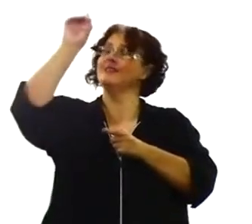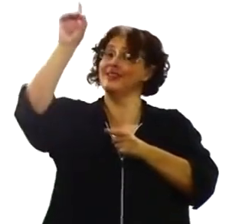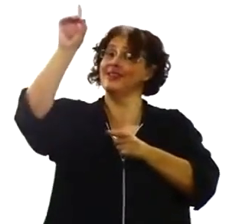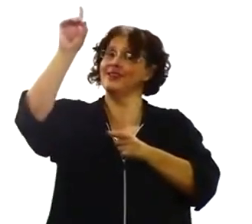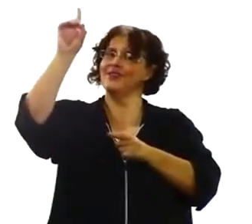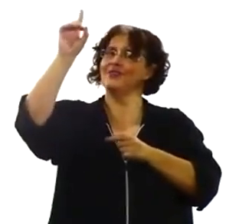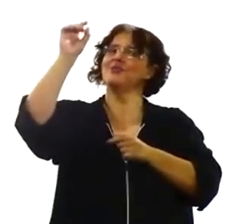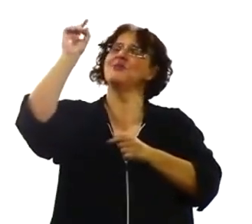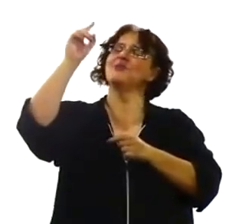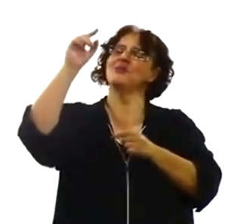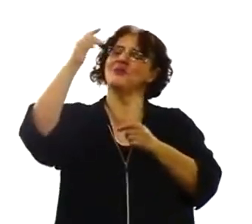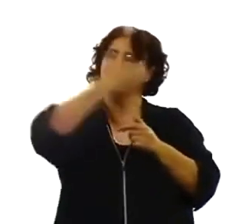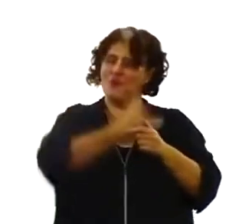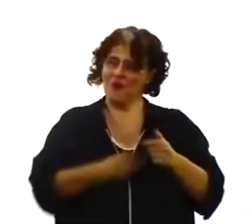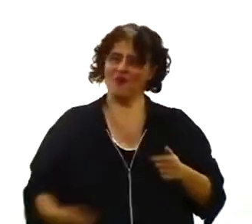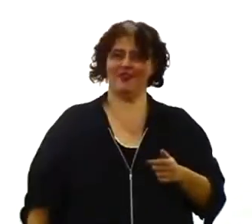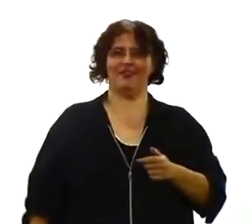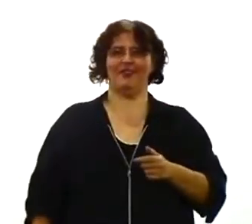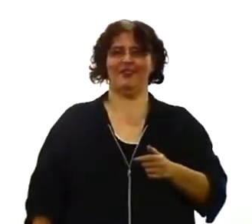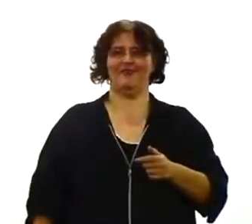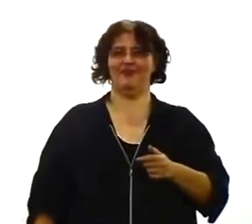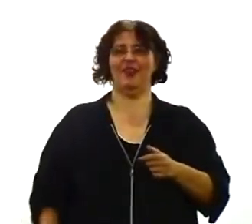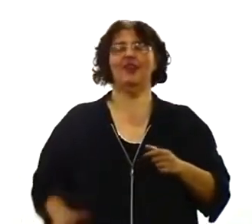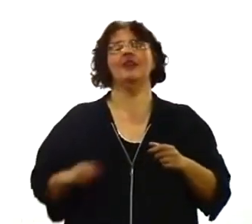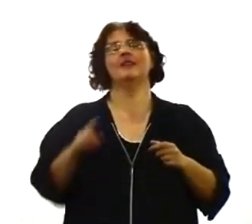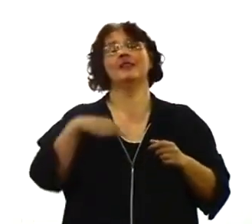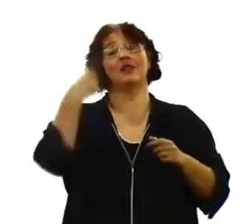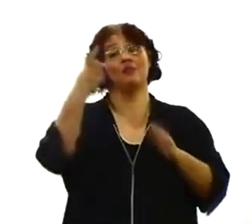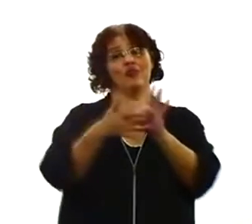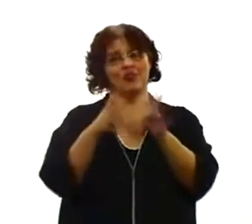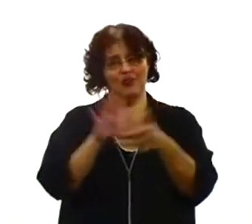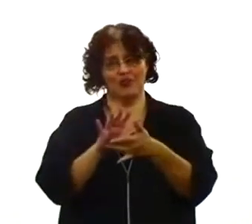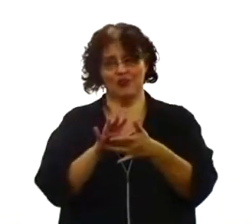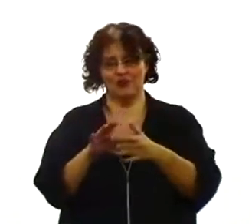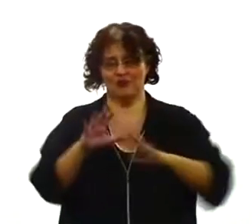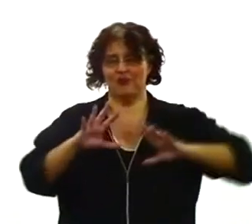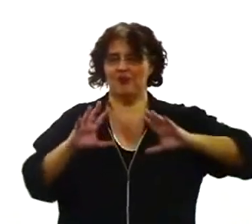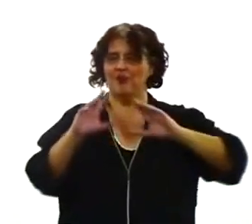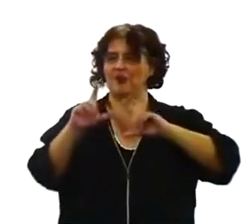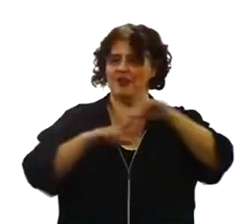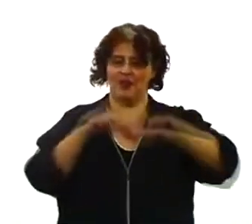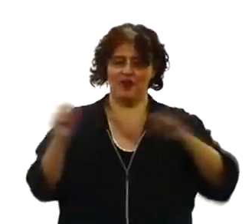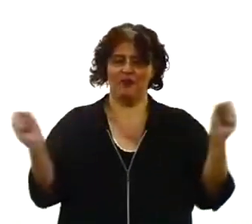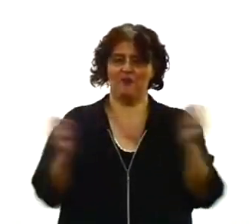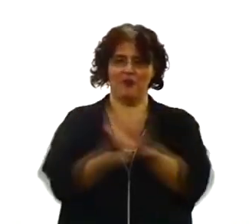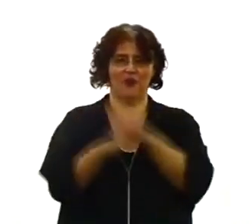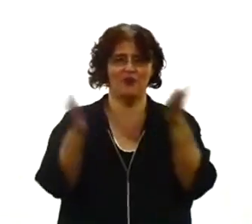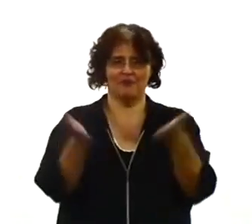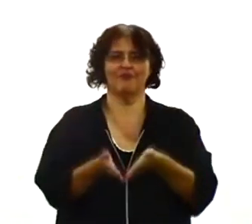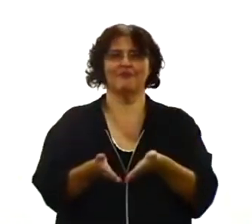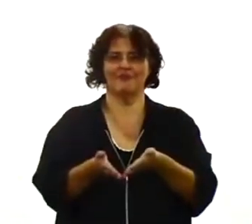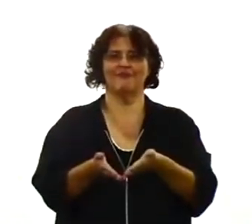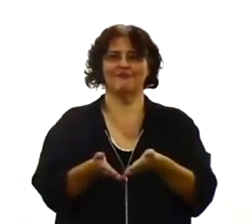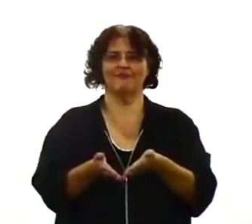entregar o reino e a obra completada estiver, a trindade continuará a